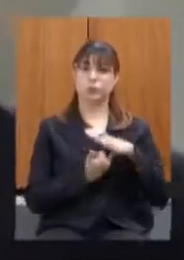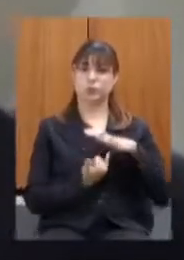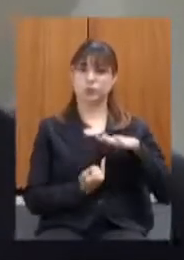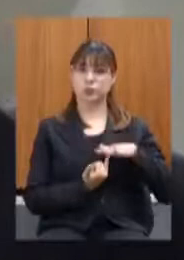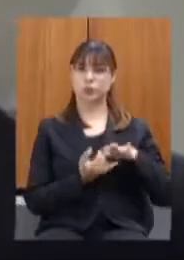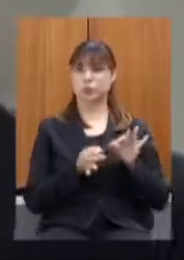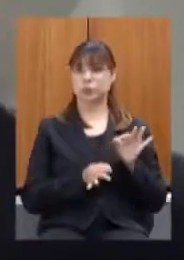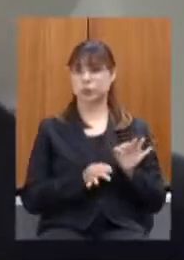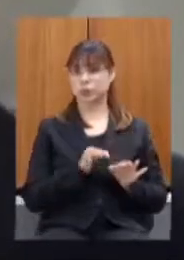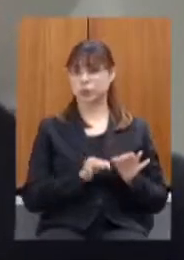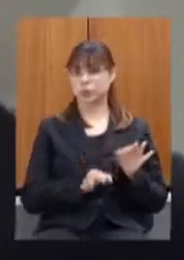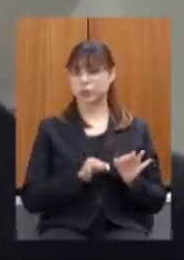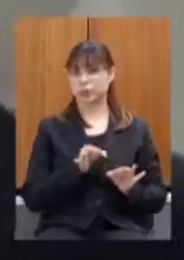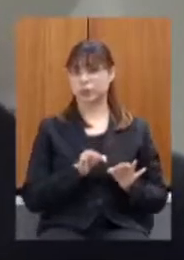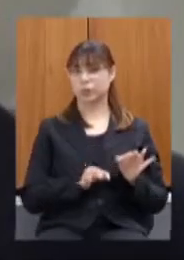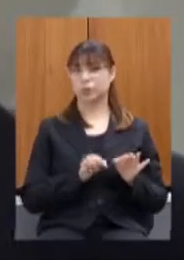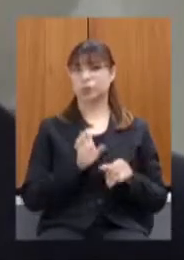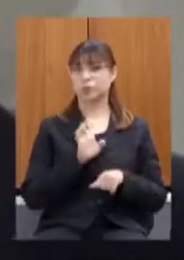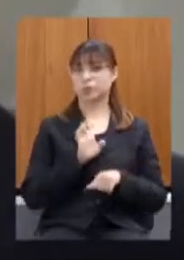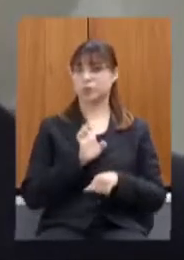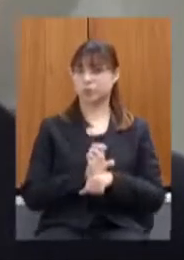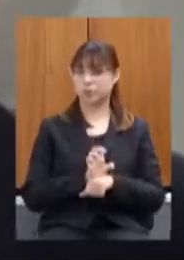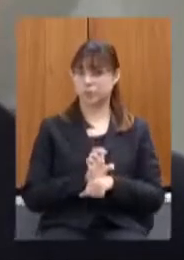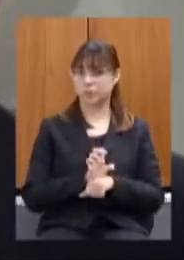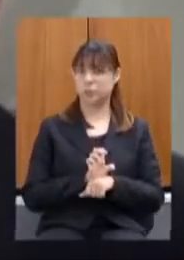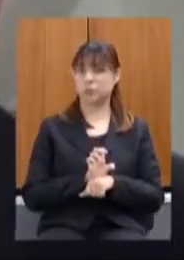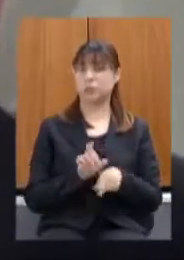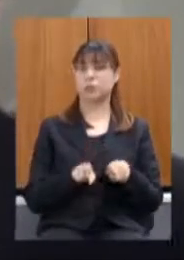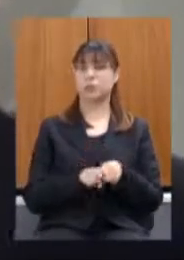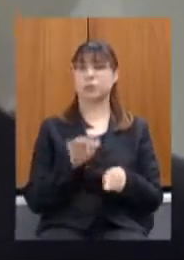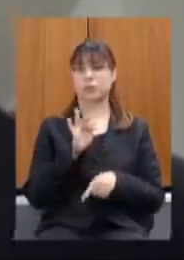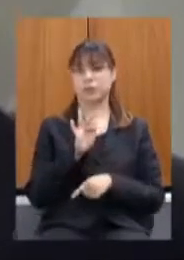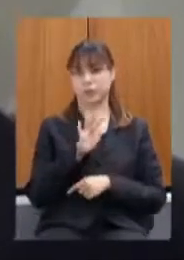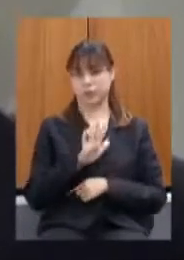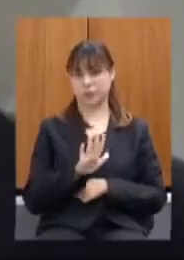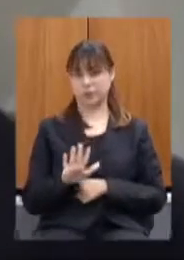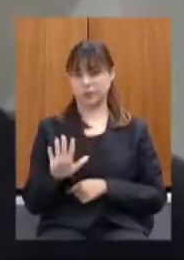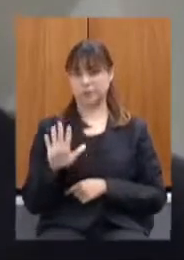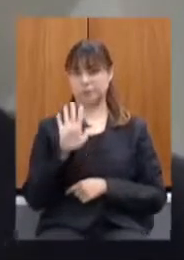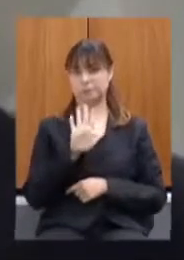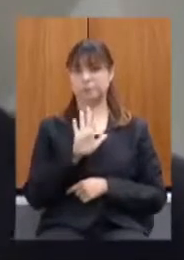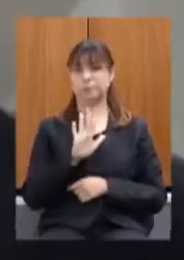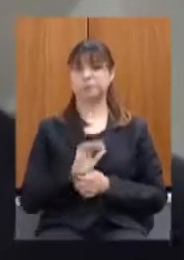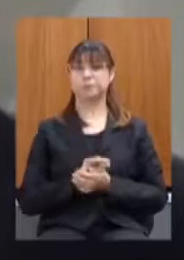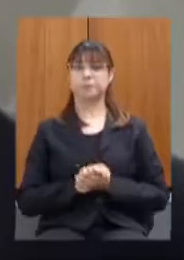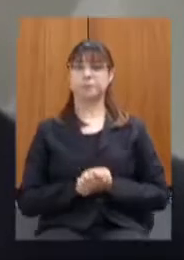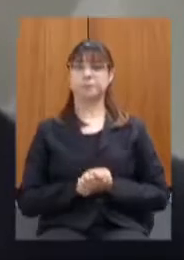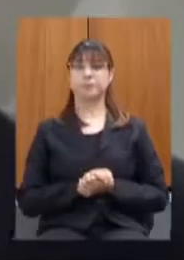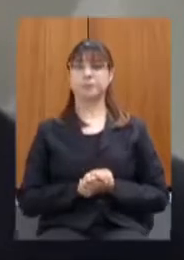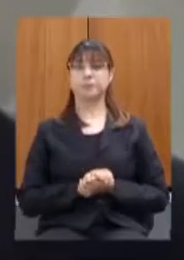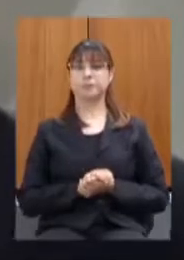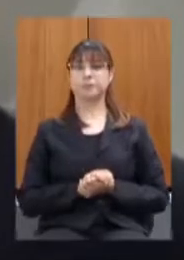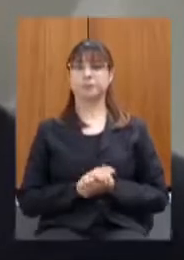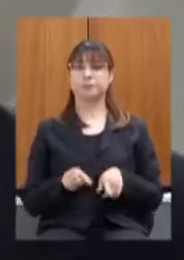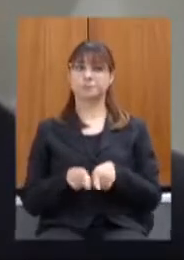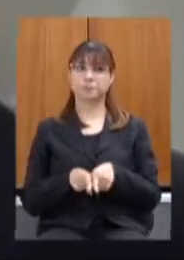estaduais federais volto a dizer que